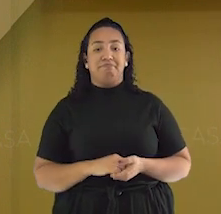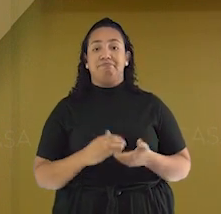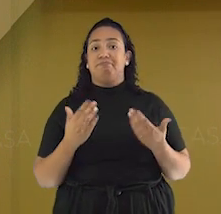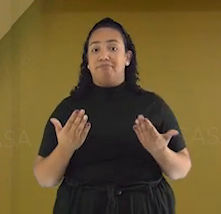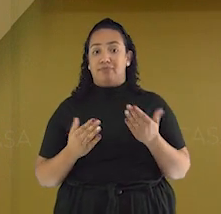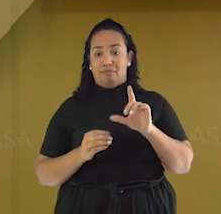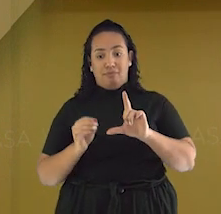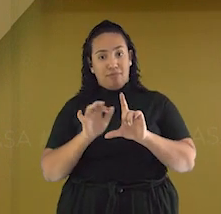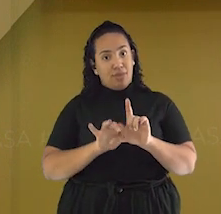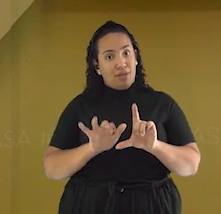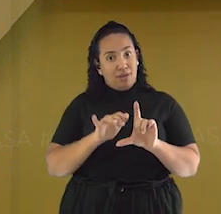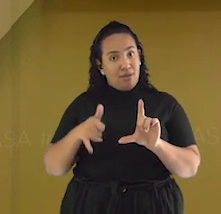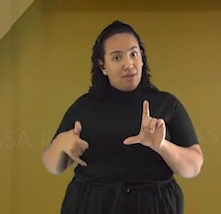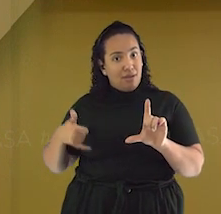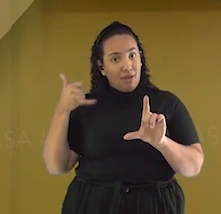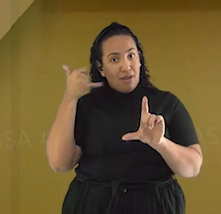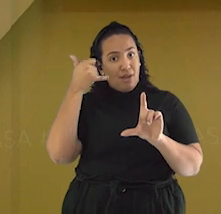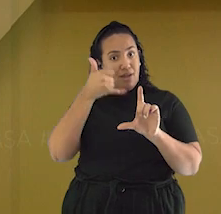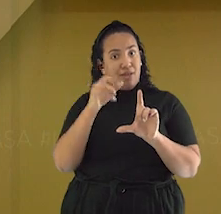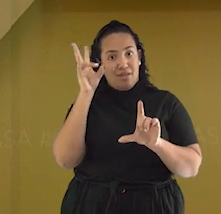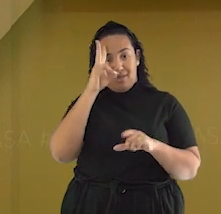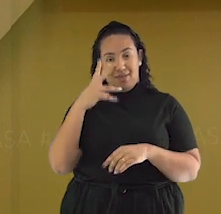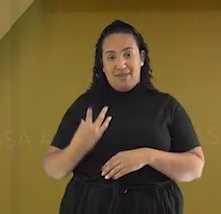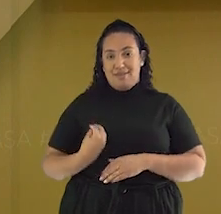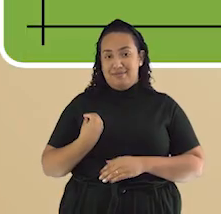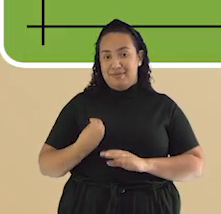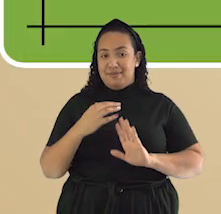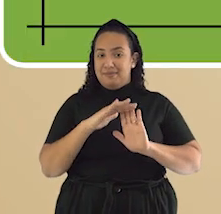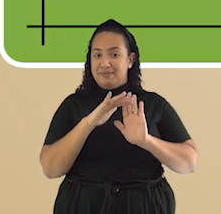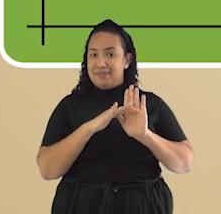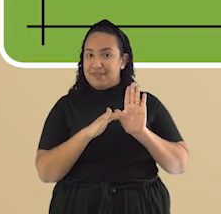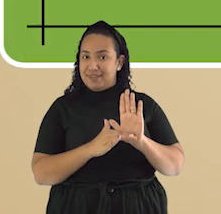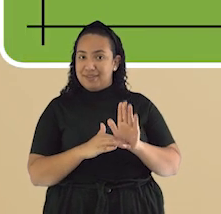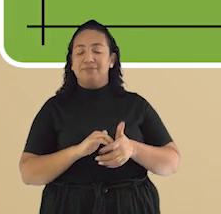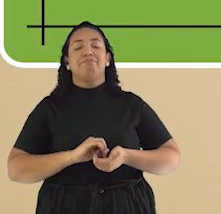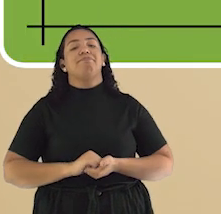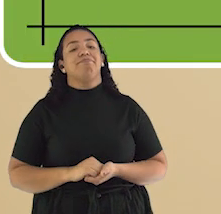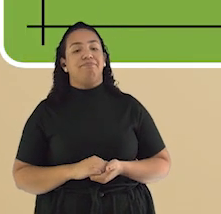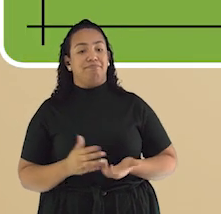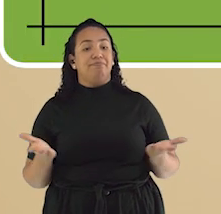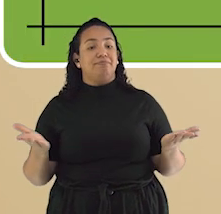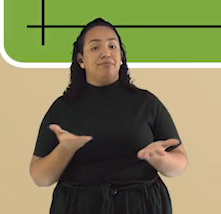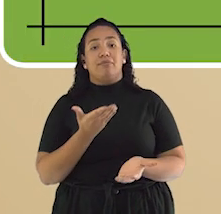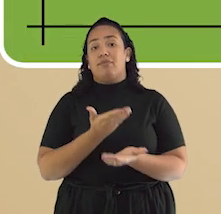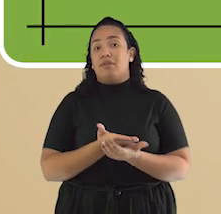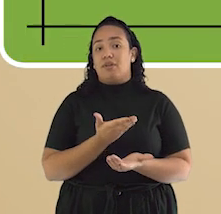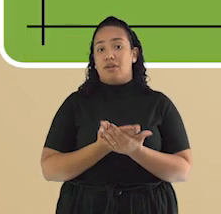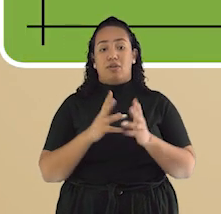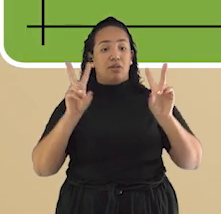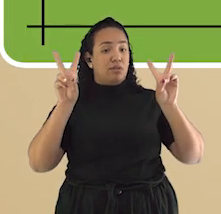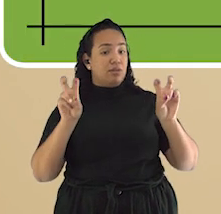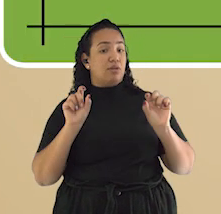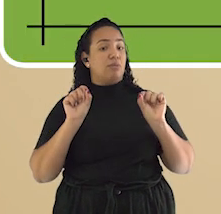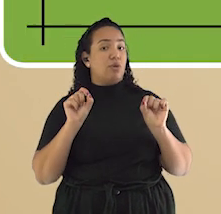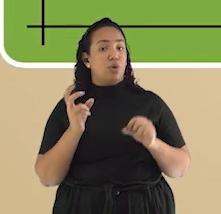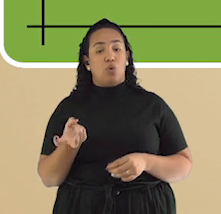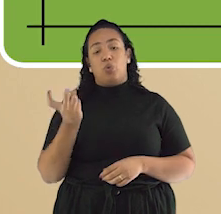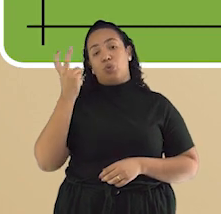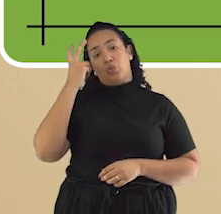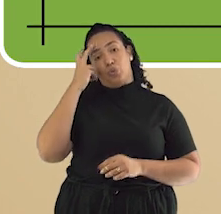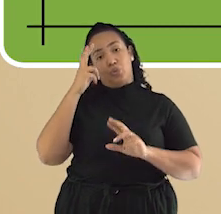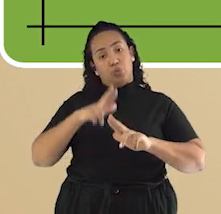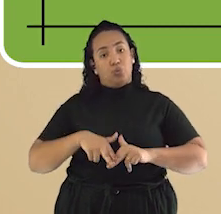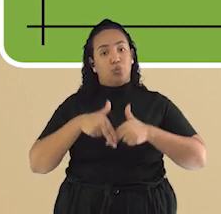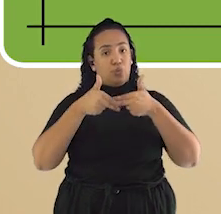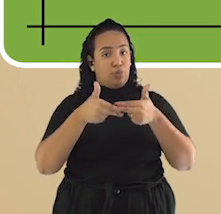celular para ele e marque presença em nossa aula. Sobre a aula, nosso eixo temático é cultura e relações étnico